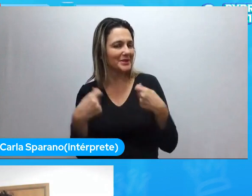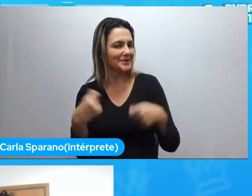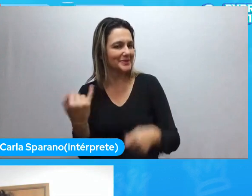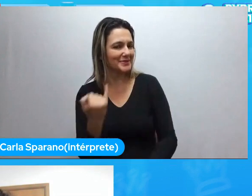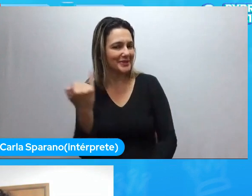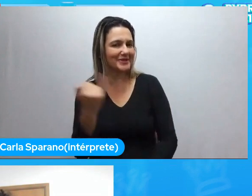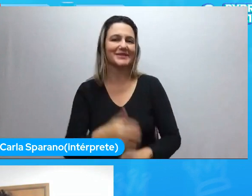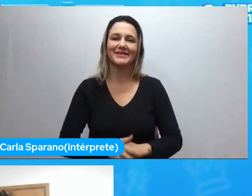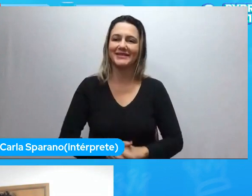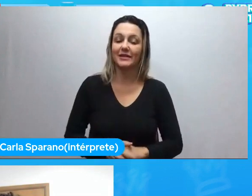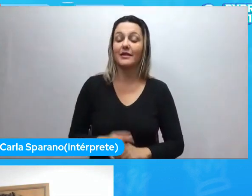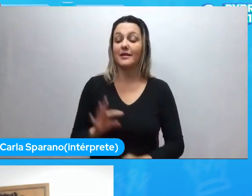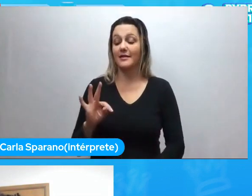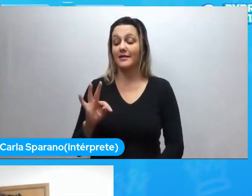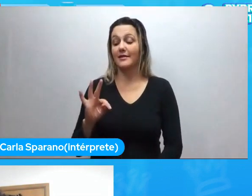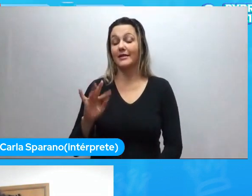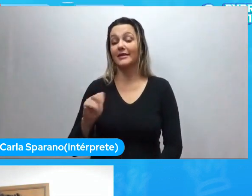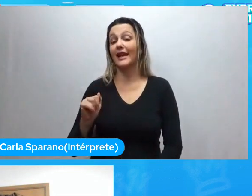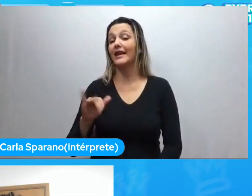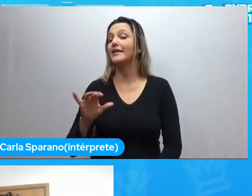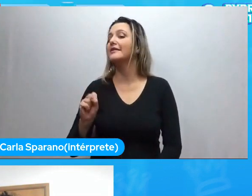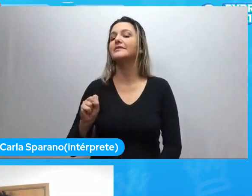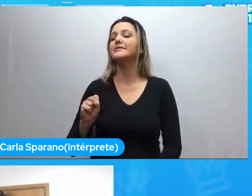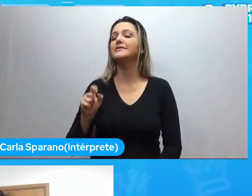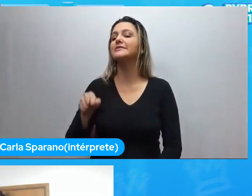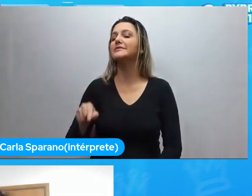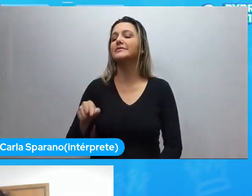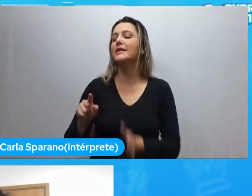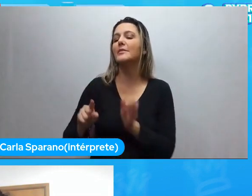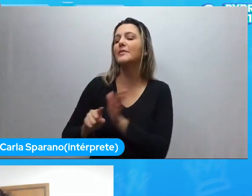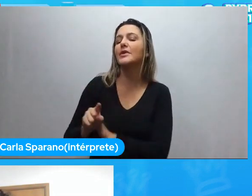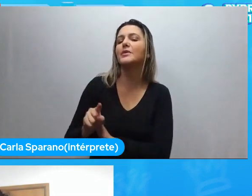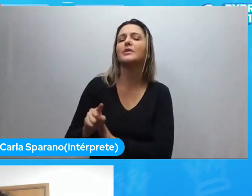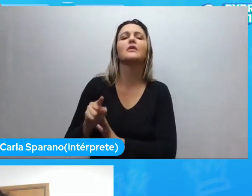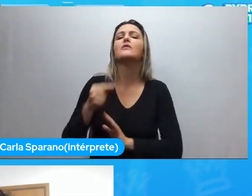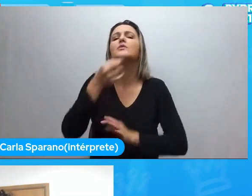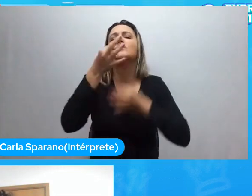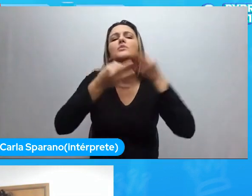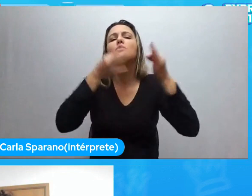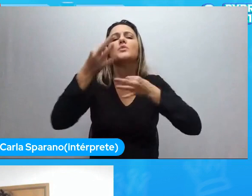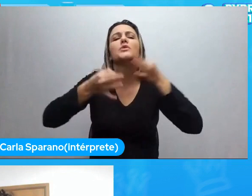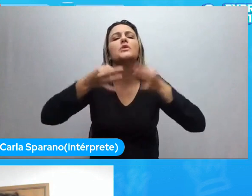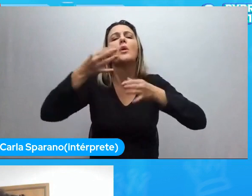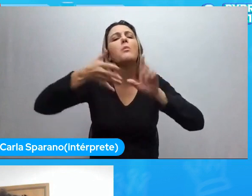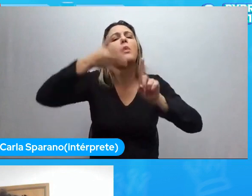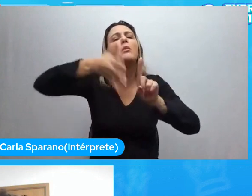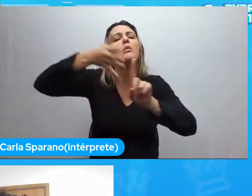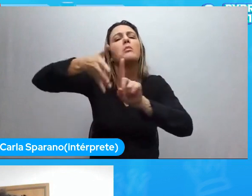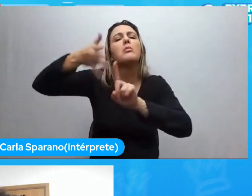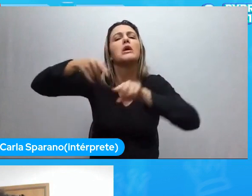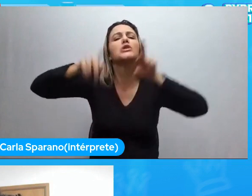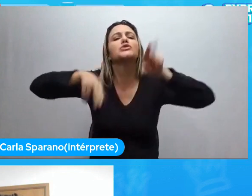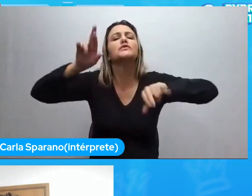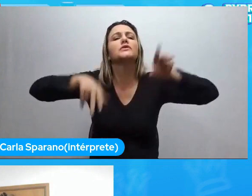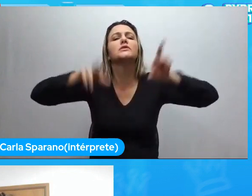Que é da Thais. O que você acha desse discurso de diversidade para ocupar lugares que a gente deveria destruir?